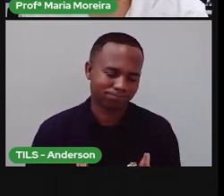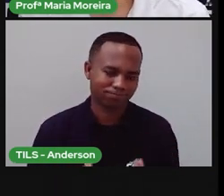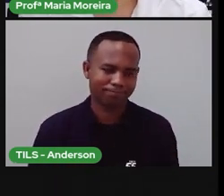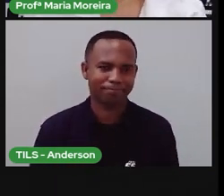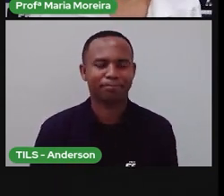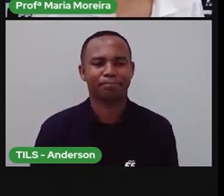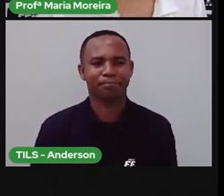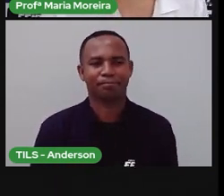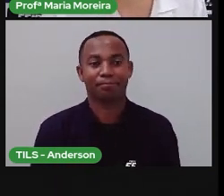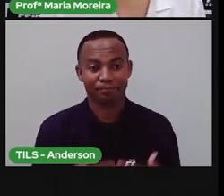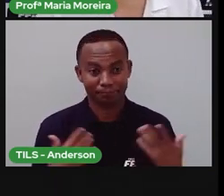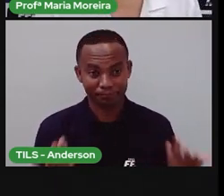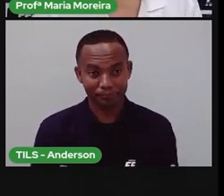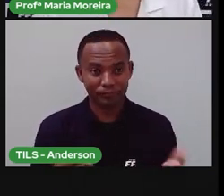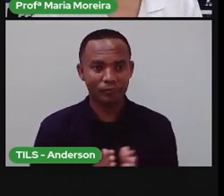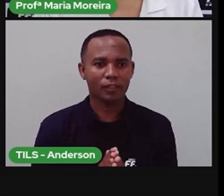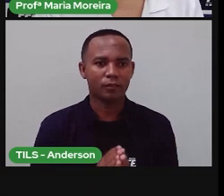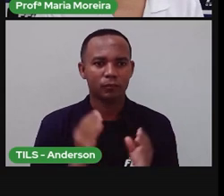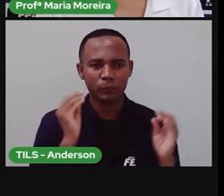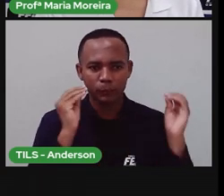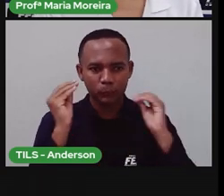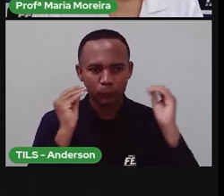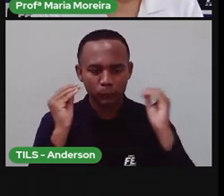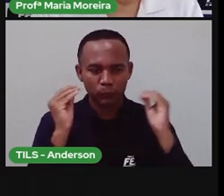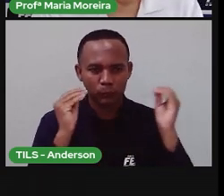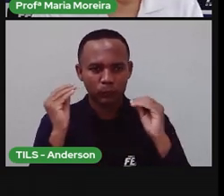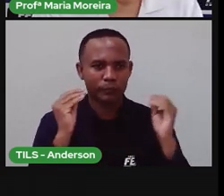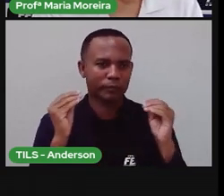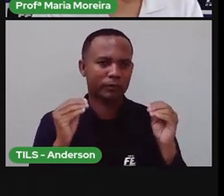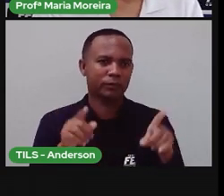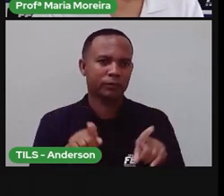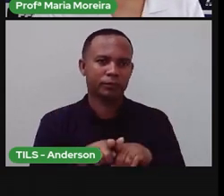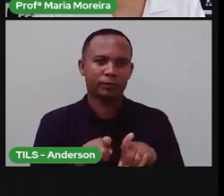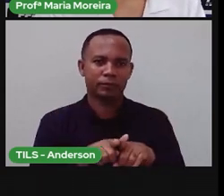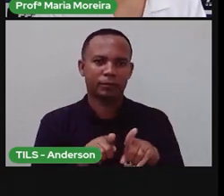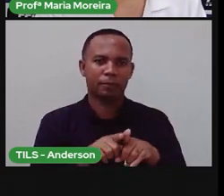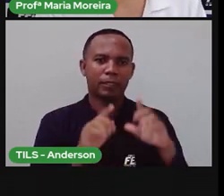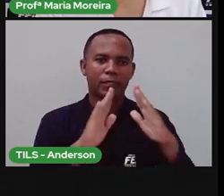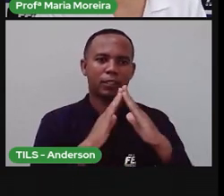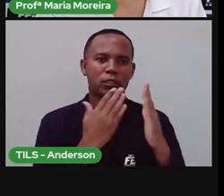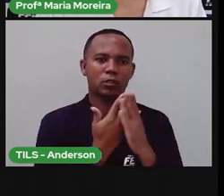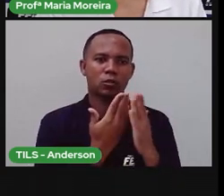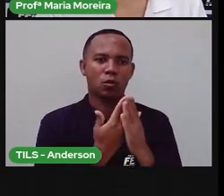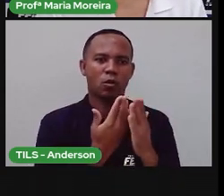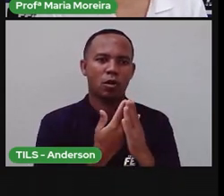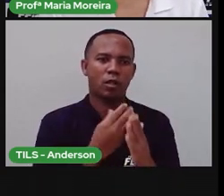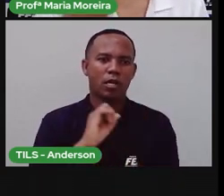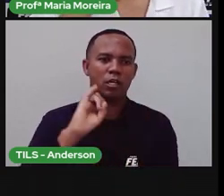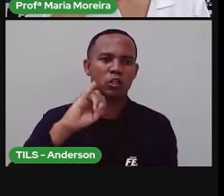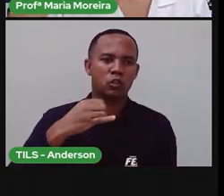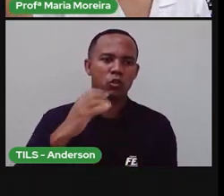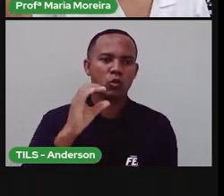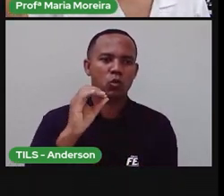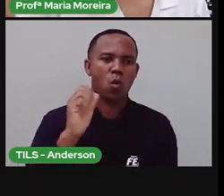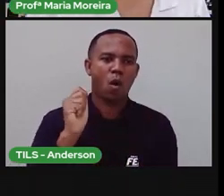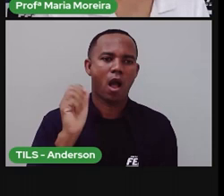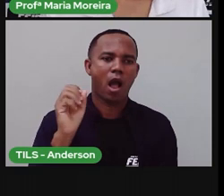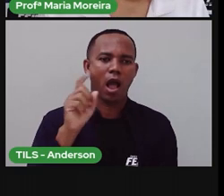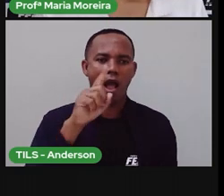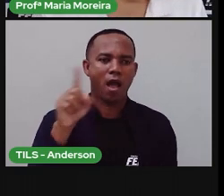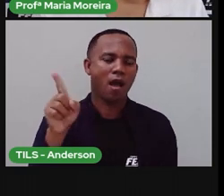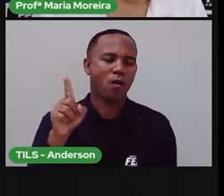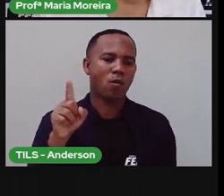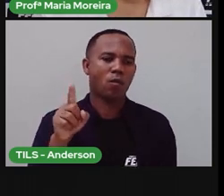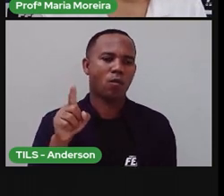Então, vamos lá. Vamos dar um beijinho aqui, um beijinho, um beijinho para a escola. João Marinho Falcão. Um beijo para o